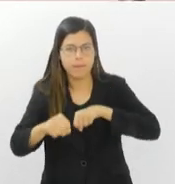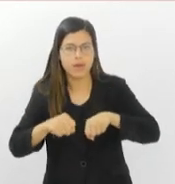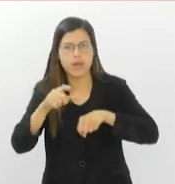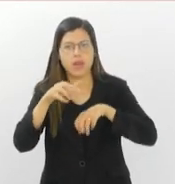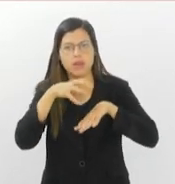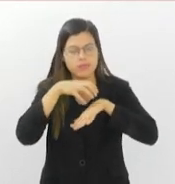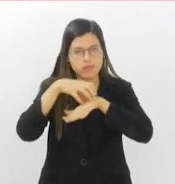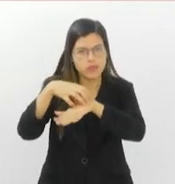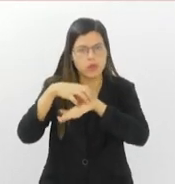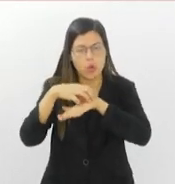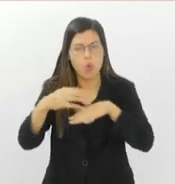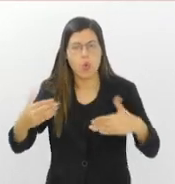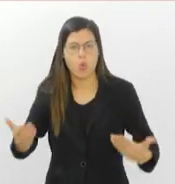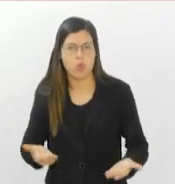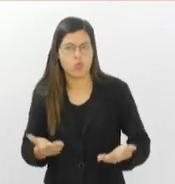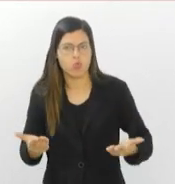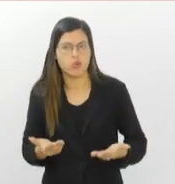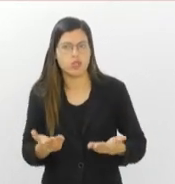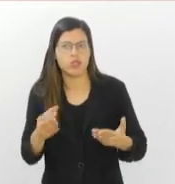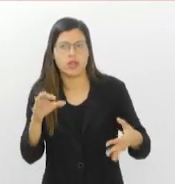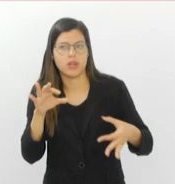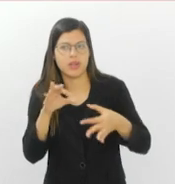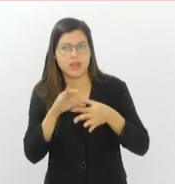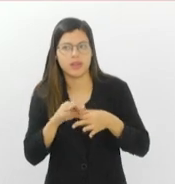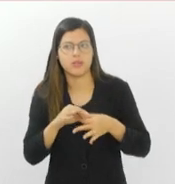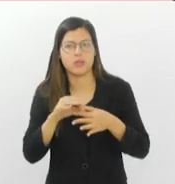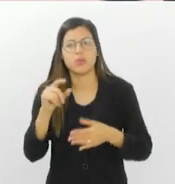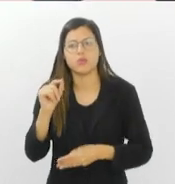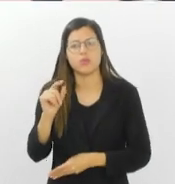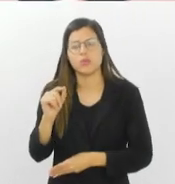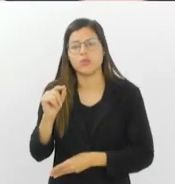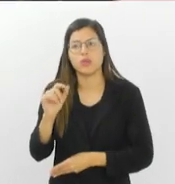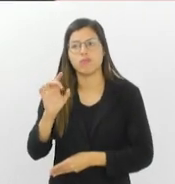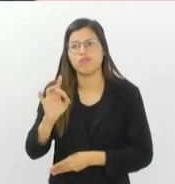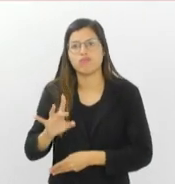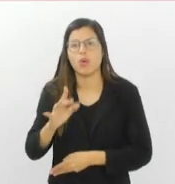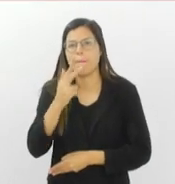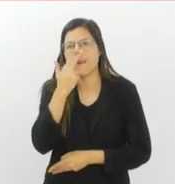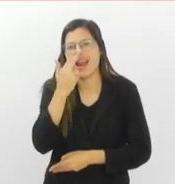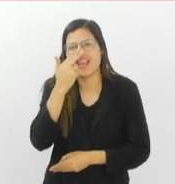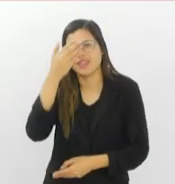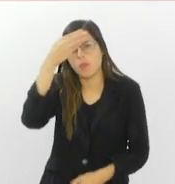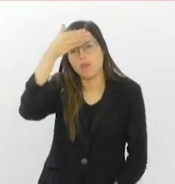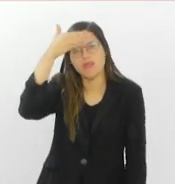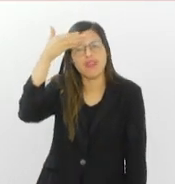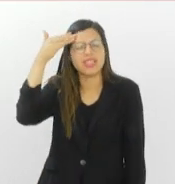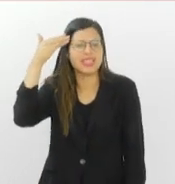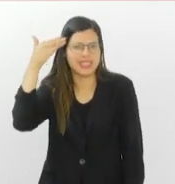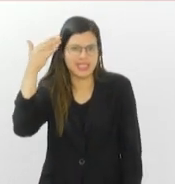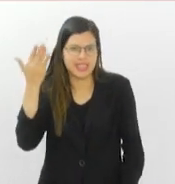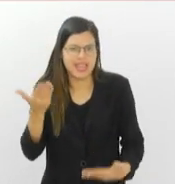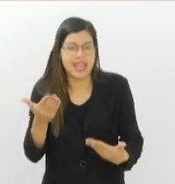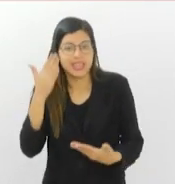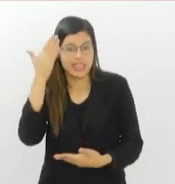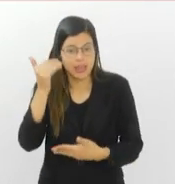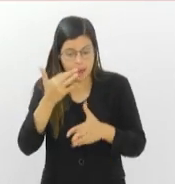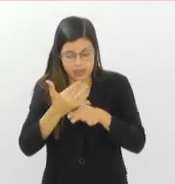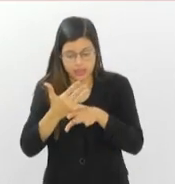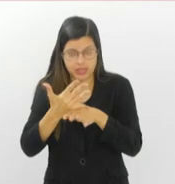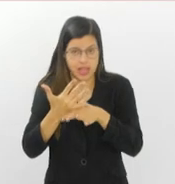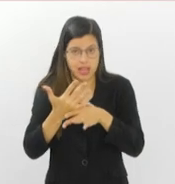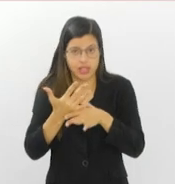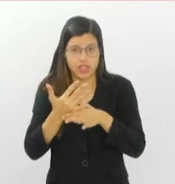Hoje ela está muito vinculada ainda a um mero instrumento de lazer. E a gente sabe que as grandes cidades do mundo,